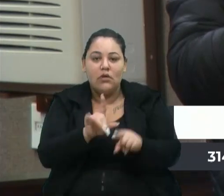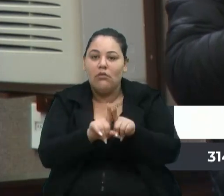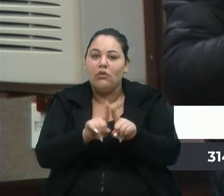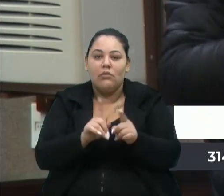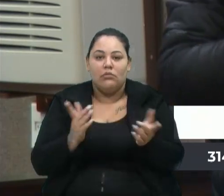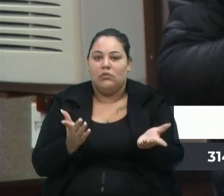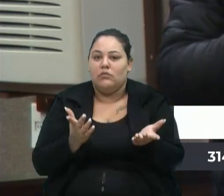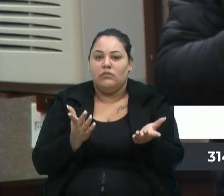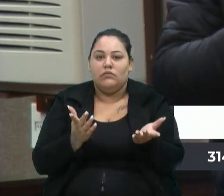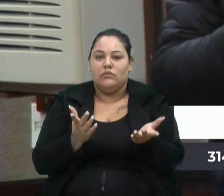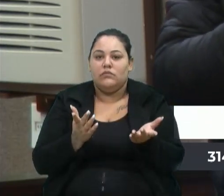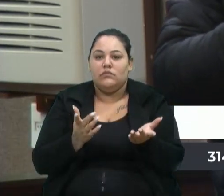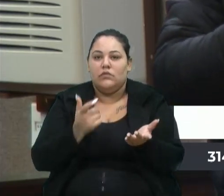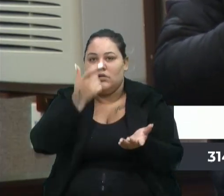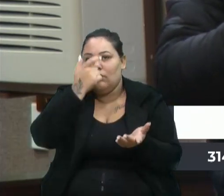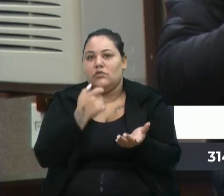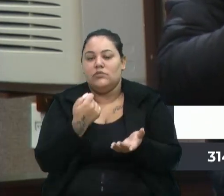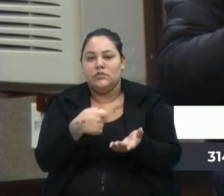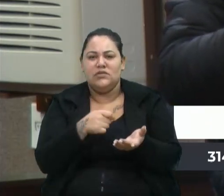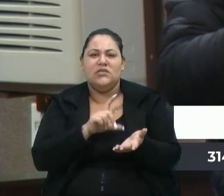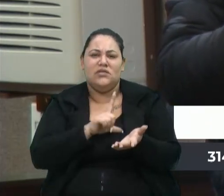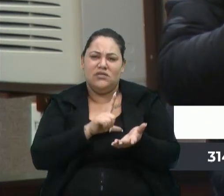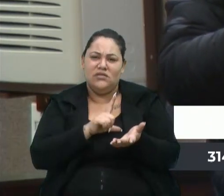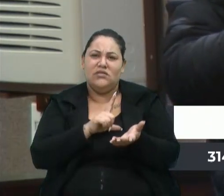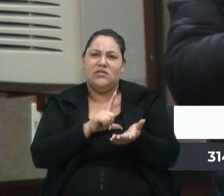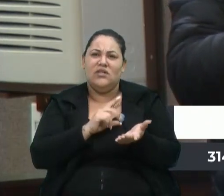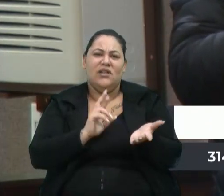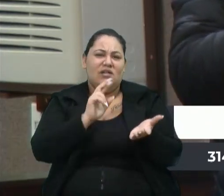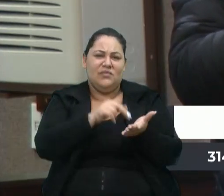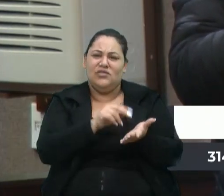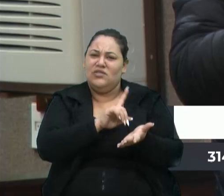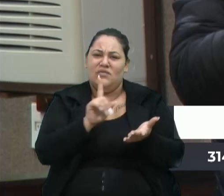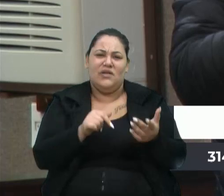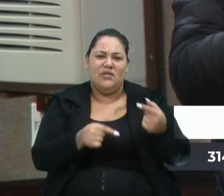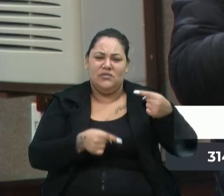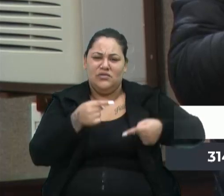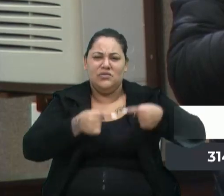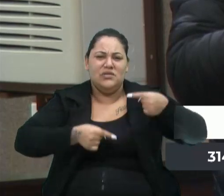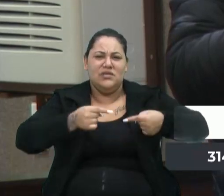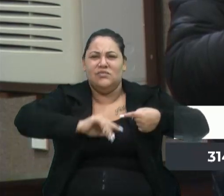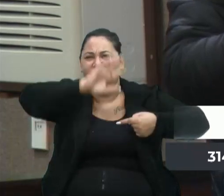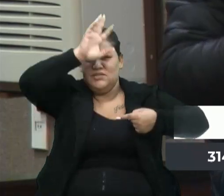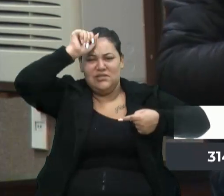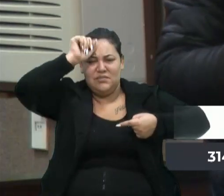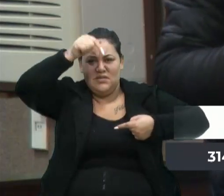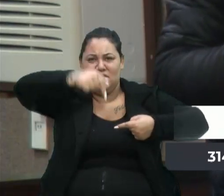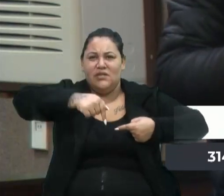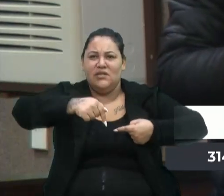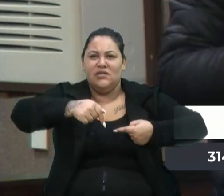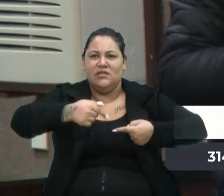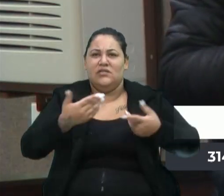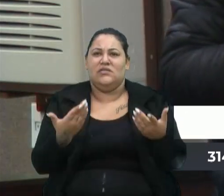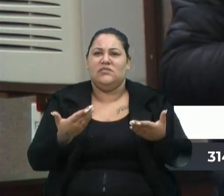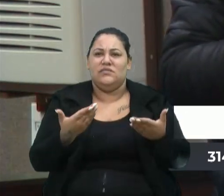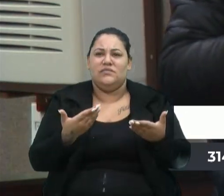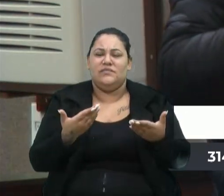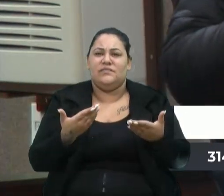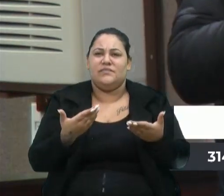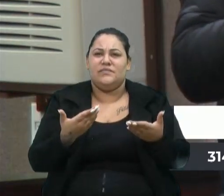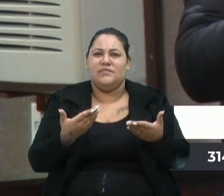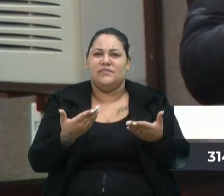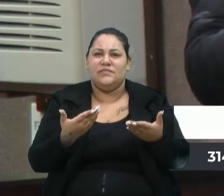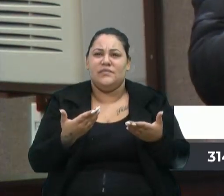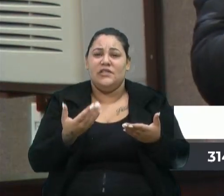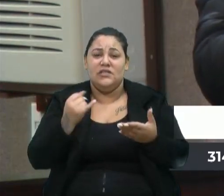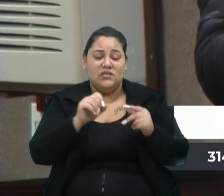Então, eu acho que a gente tem que ter aqui, realmente não é uma discussão municipal essa, perpassa pela decisão pessoal, e